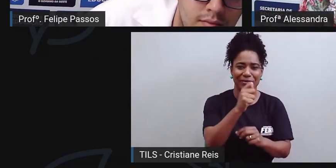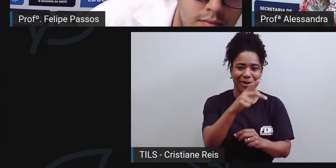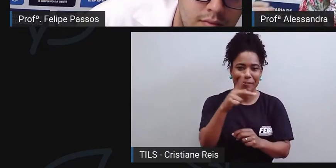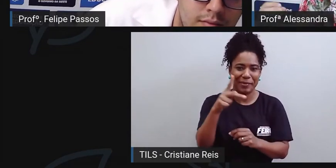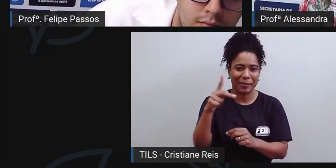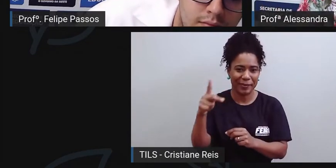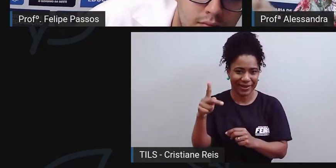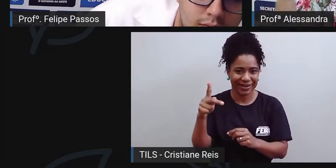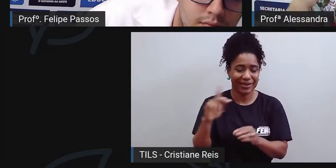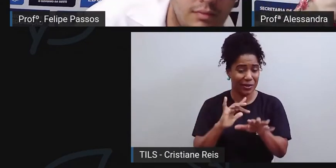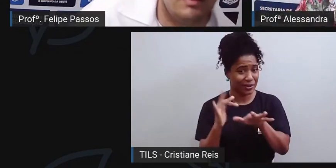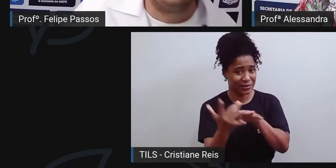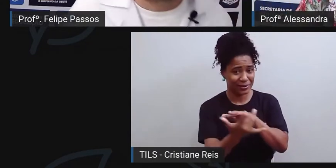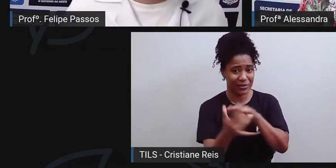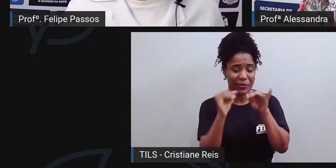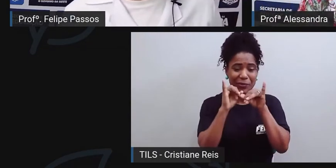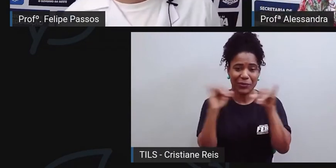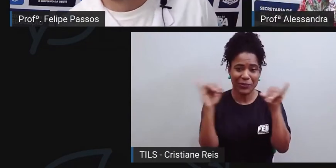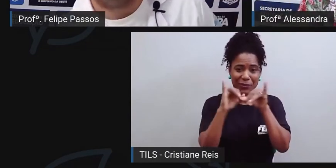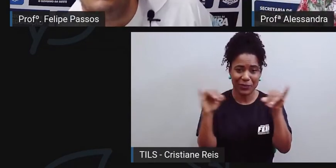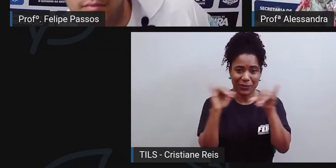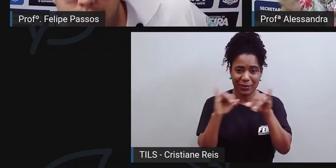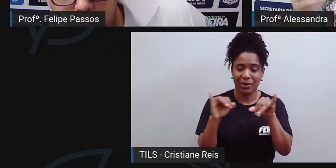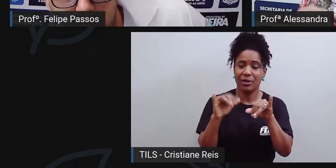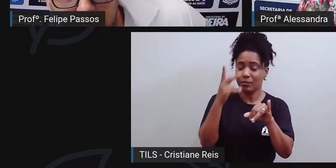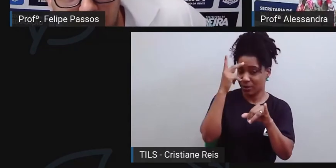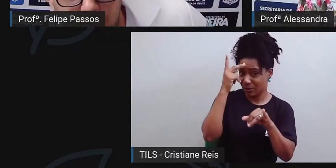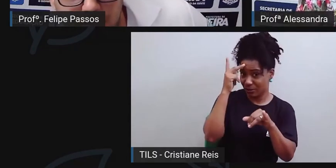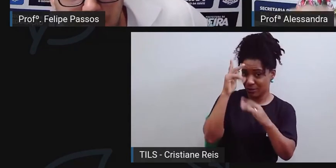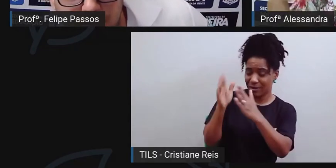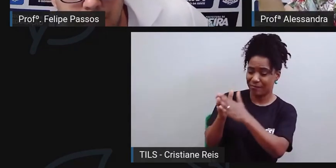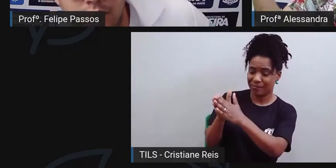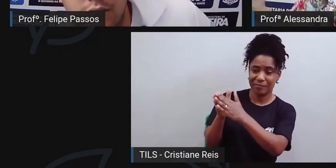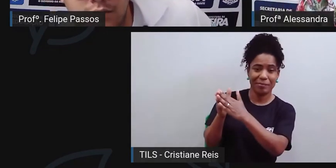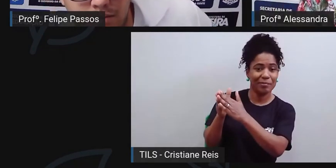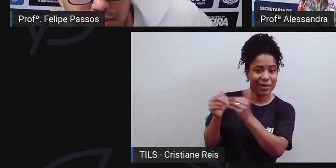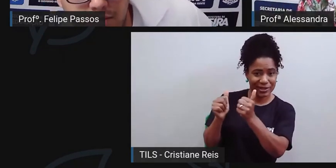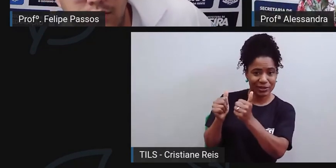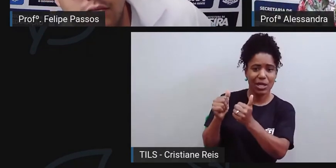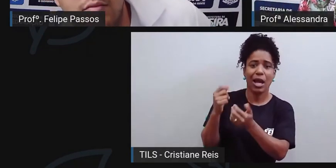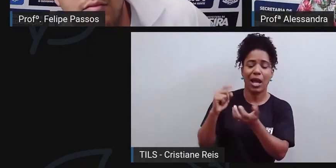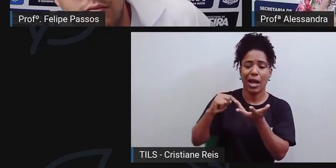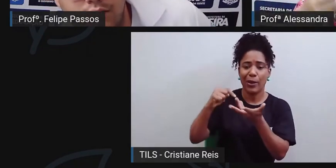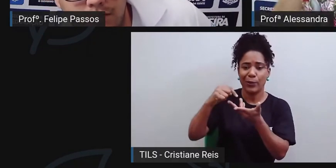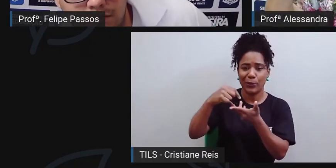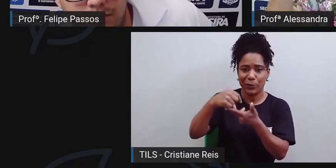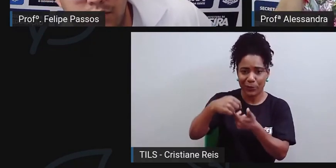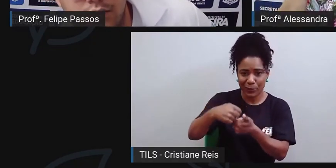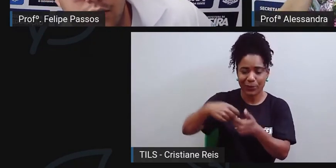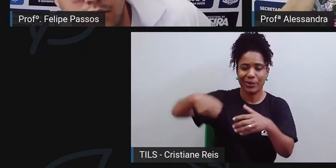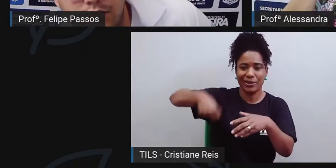logística, porque não é apenas pedir o produto, é você pedir o produto, é a entrega desse produto,